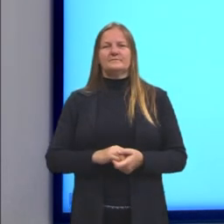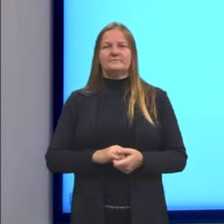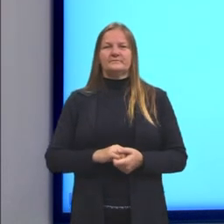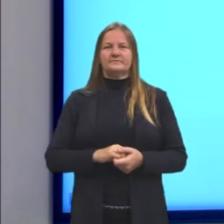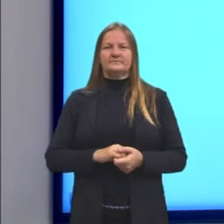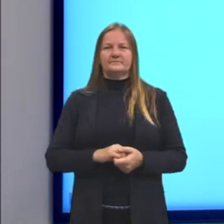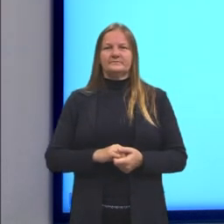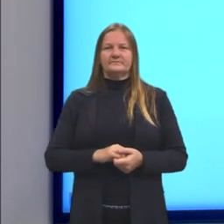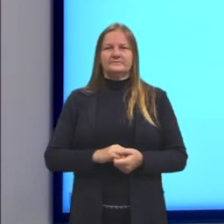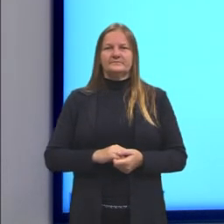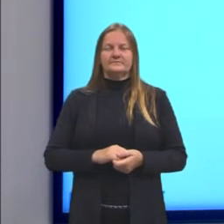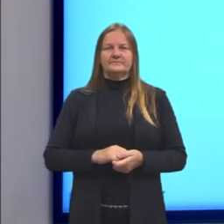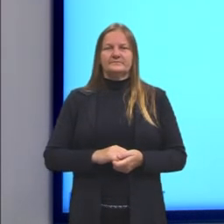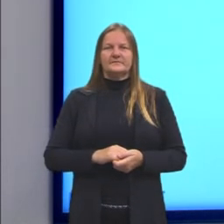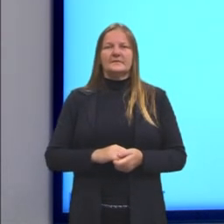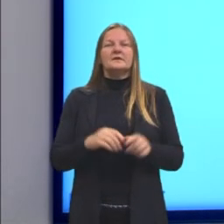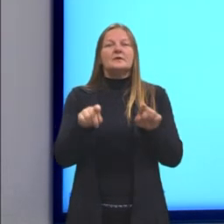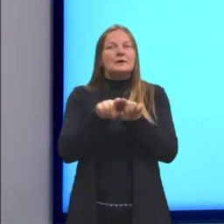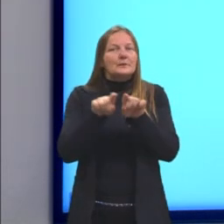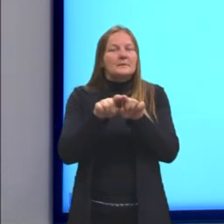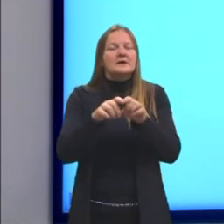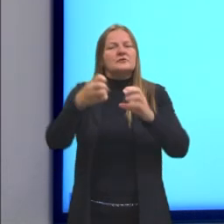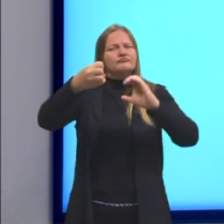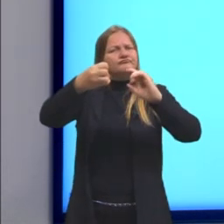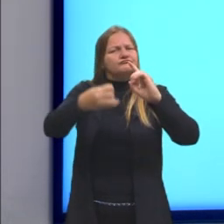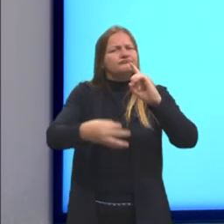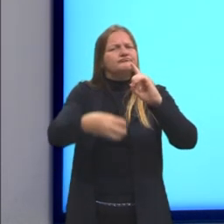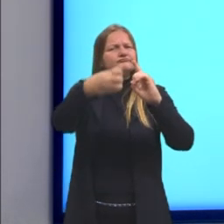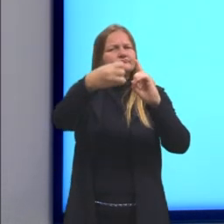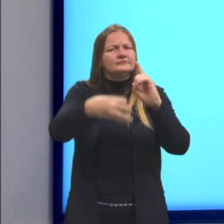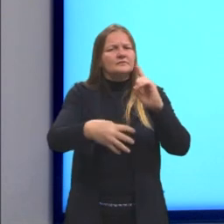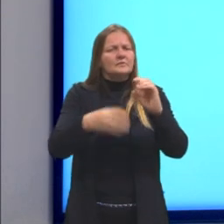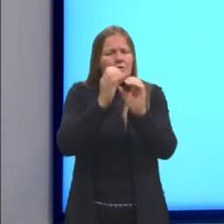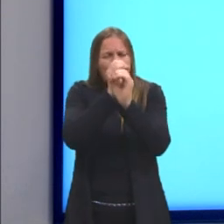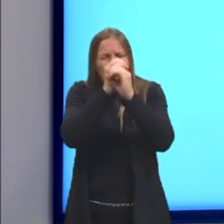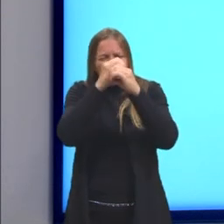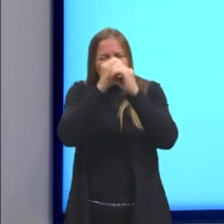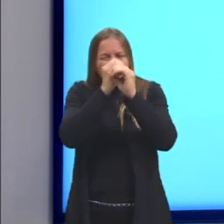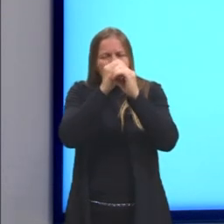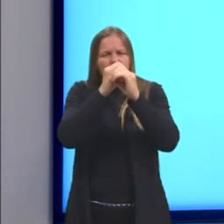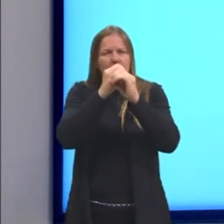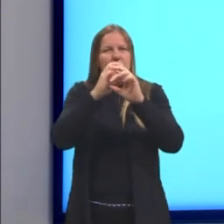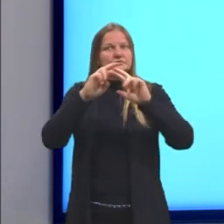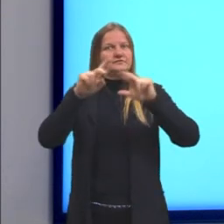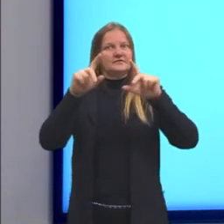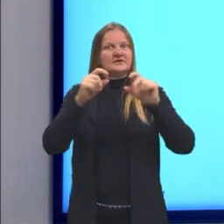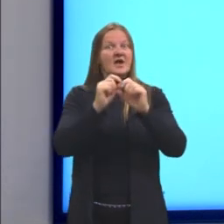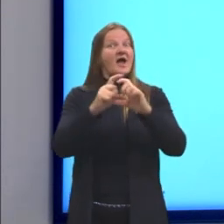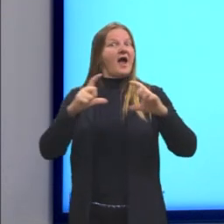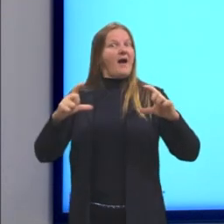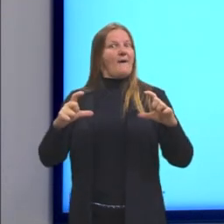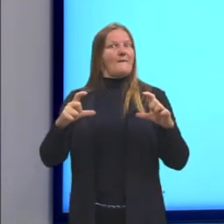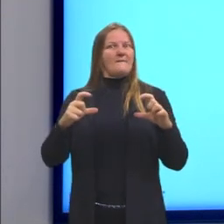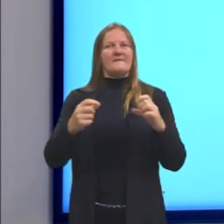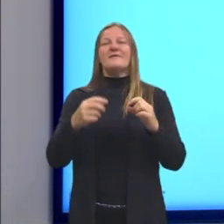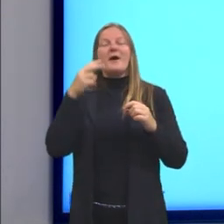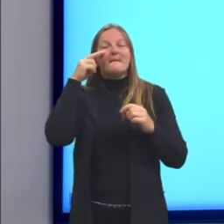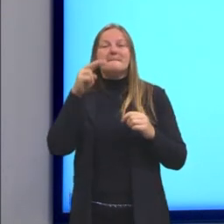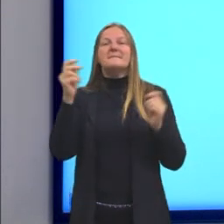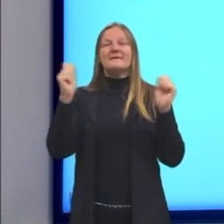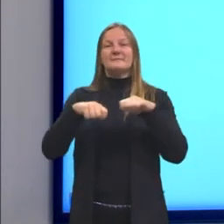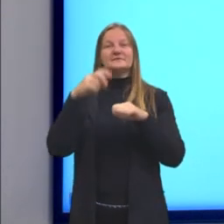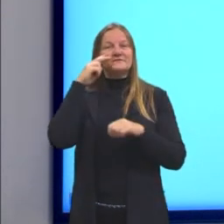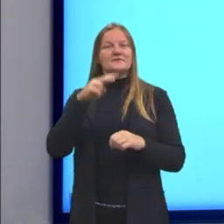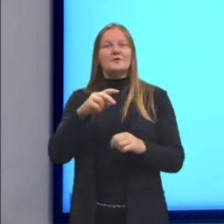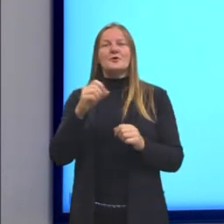E ela apresenta também a descrição macroscópica de um sistema termodinâmico, que envolve um